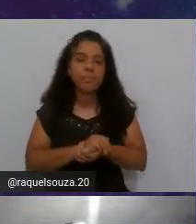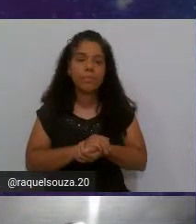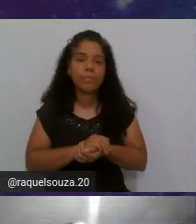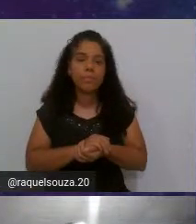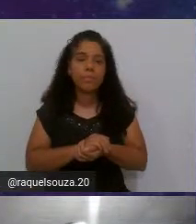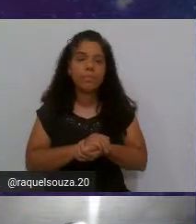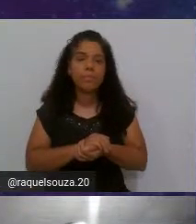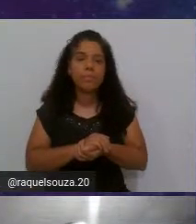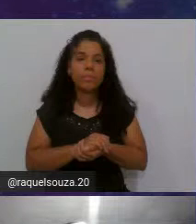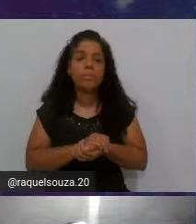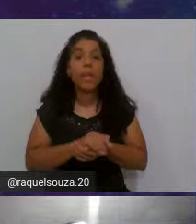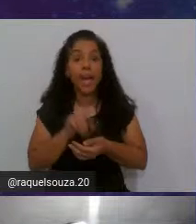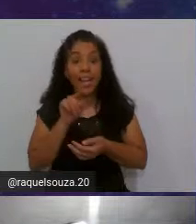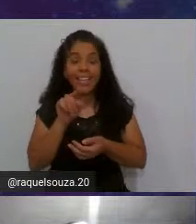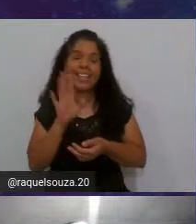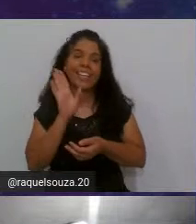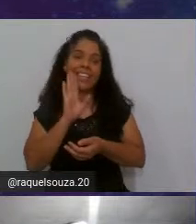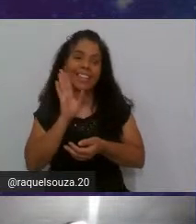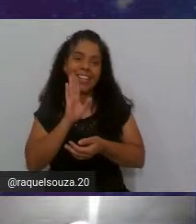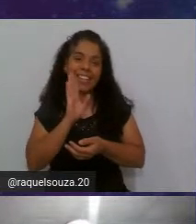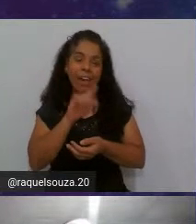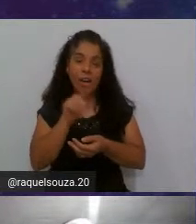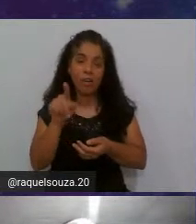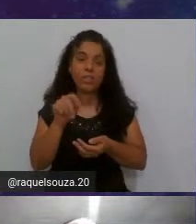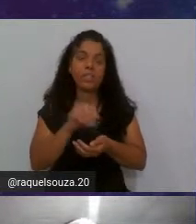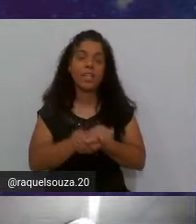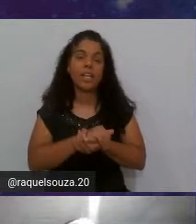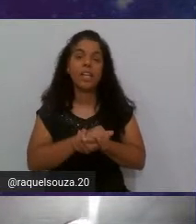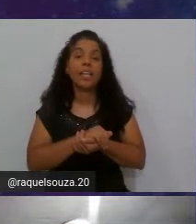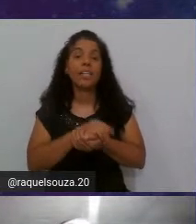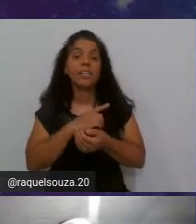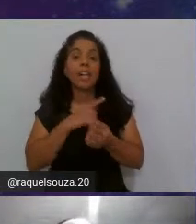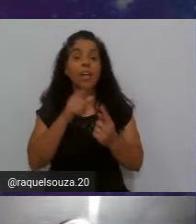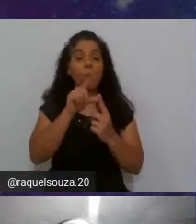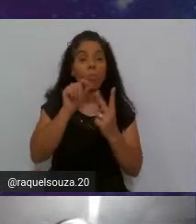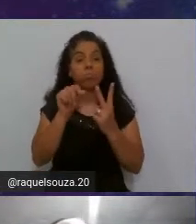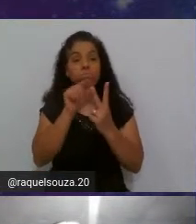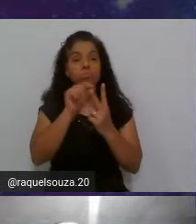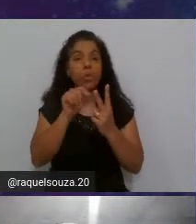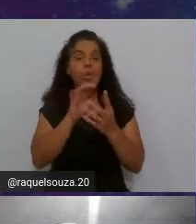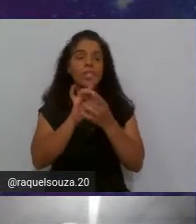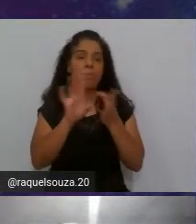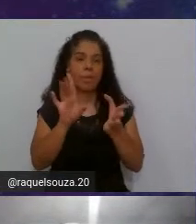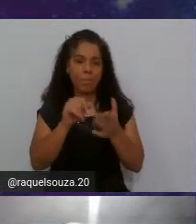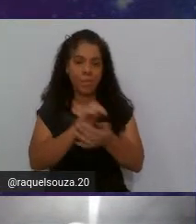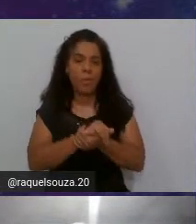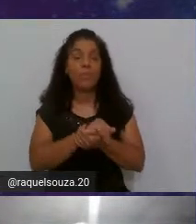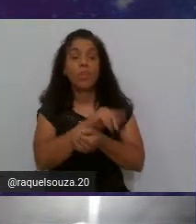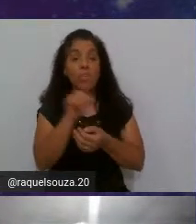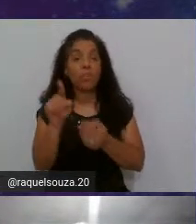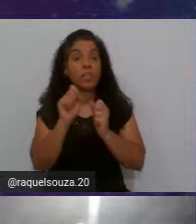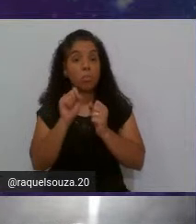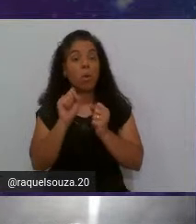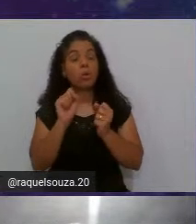aí aqui é legal você tem duas opções das permissões você pode dar permissão para